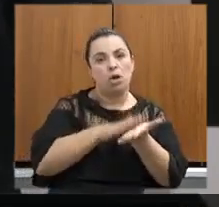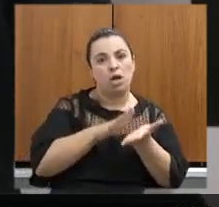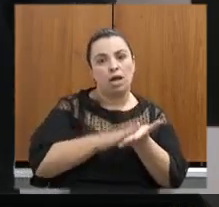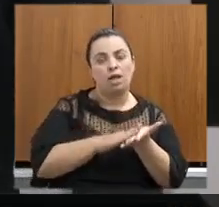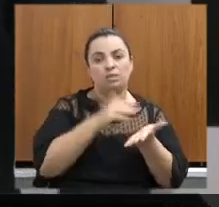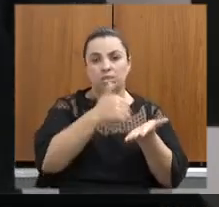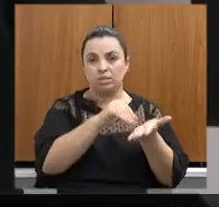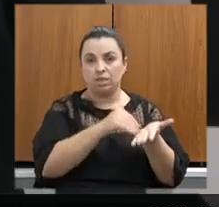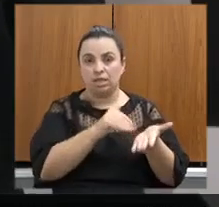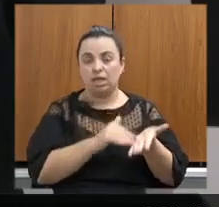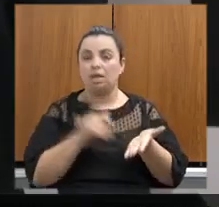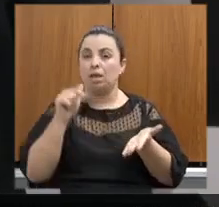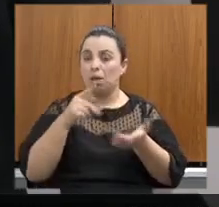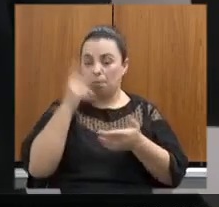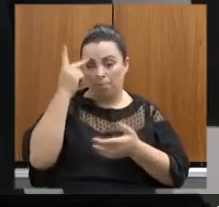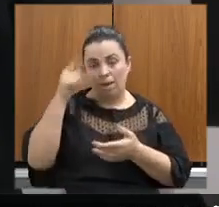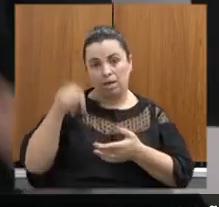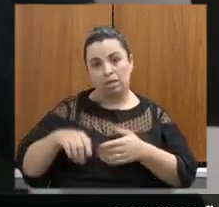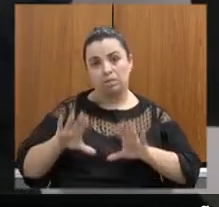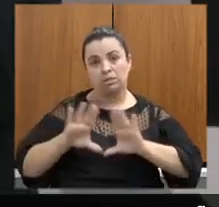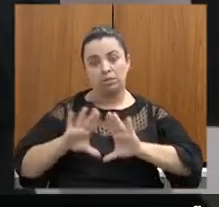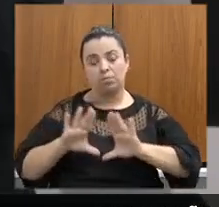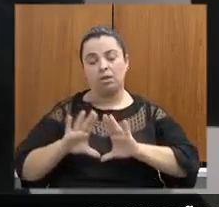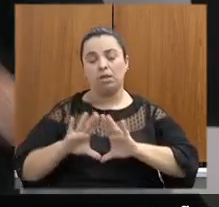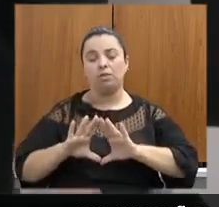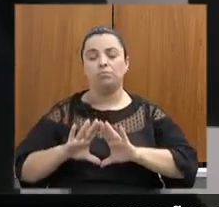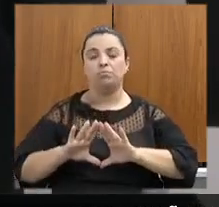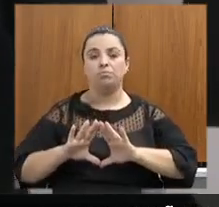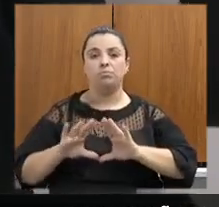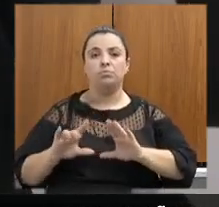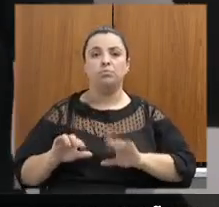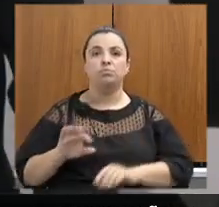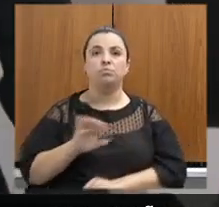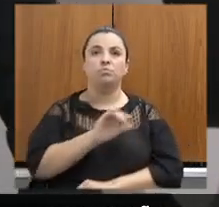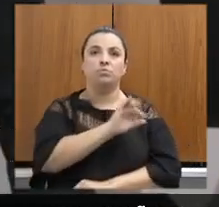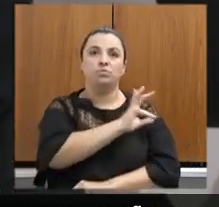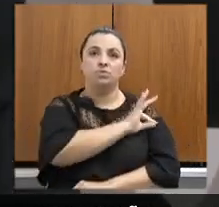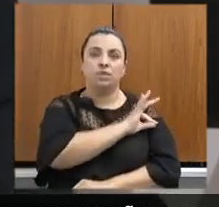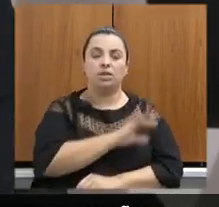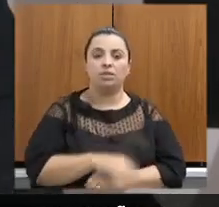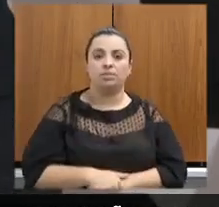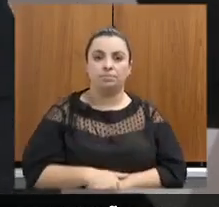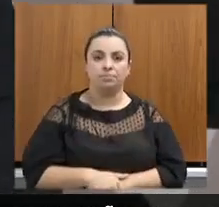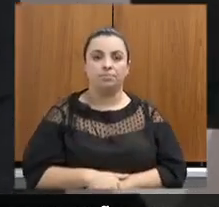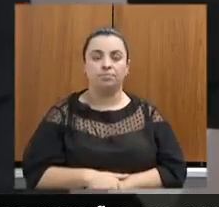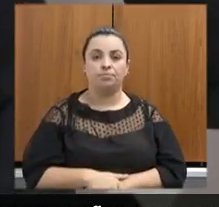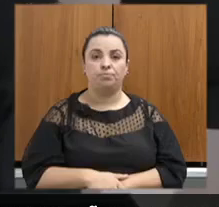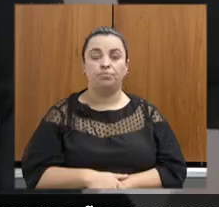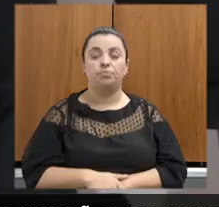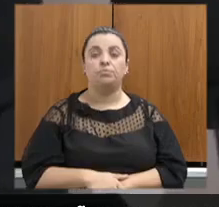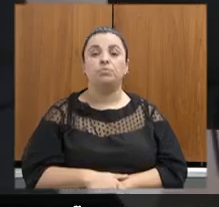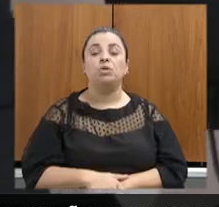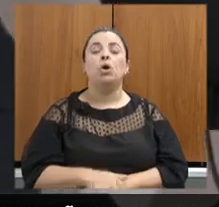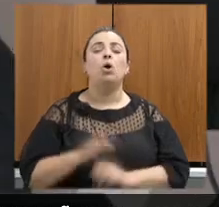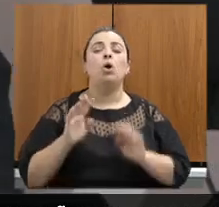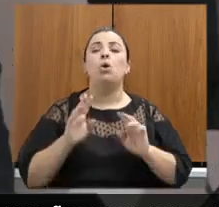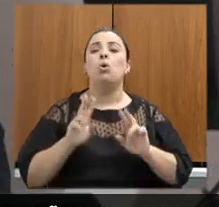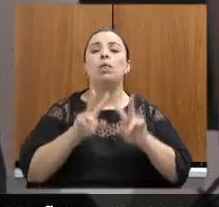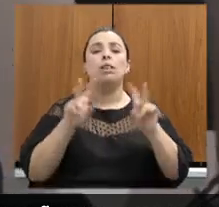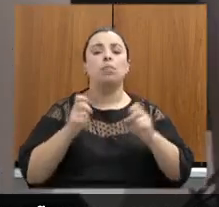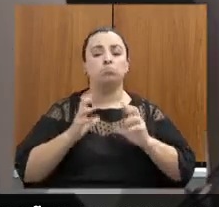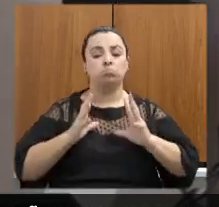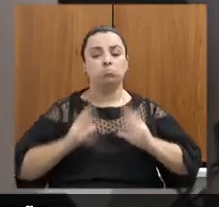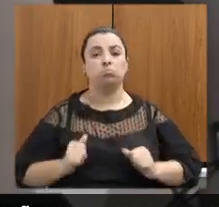abordados ao longo dos próximos 20 minutos. Por favor. Bem, em relação ao tema saneamento básico, essa foi uma